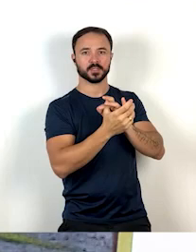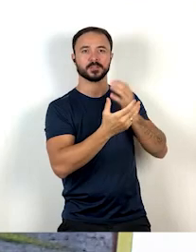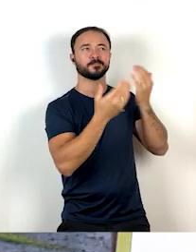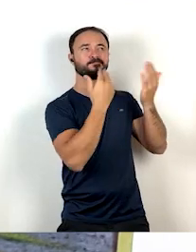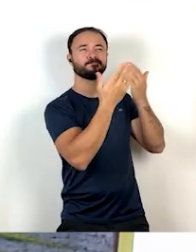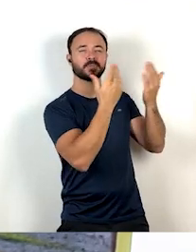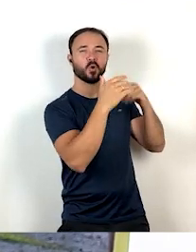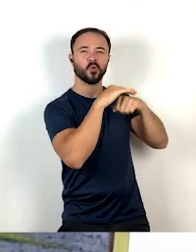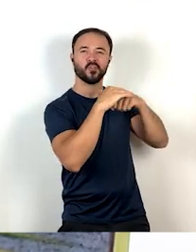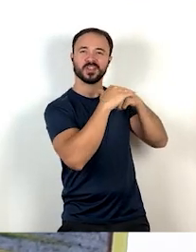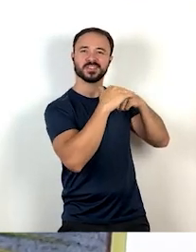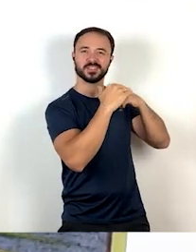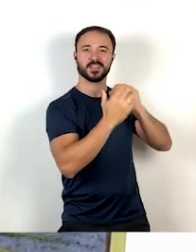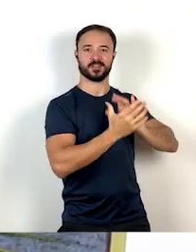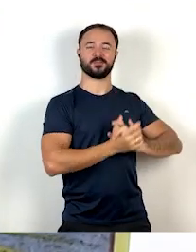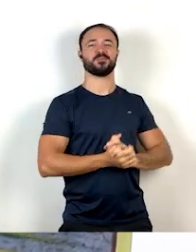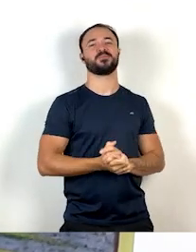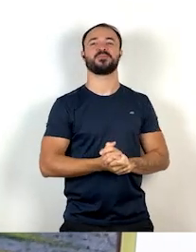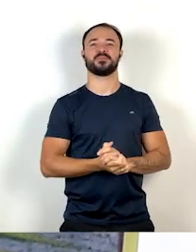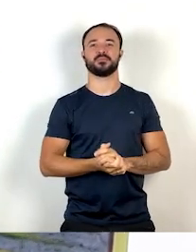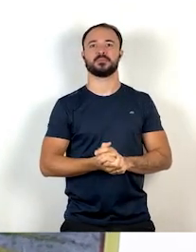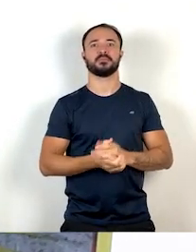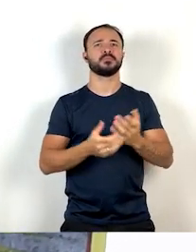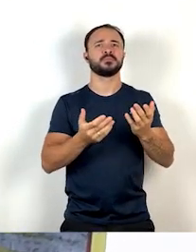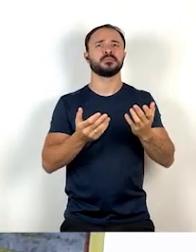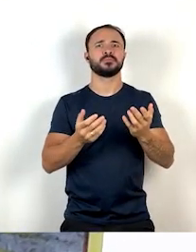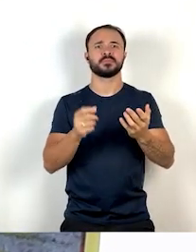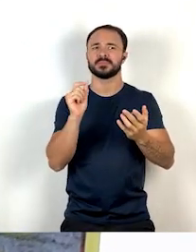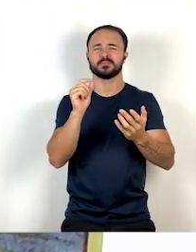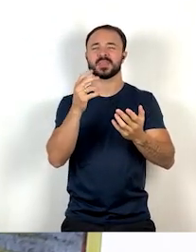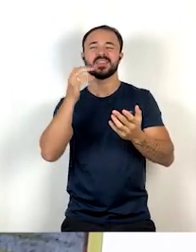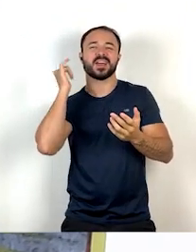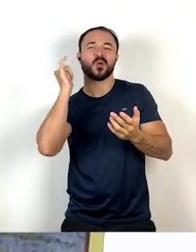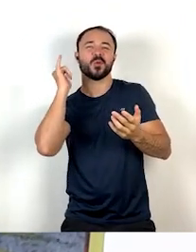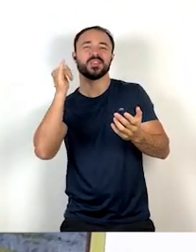E esse pequeno diálogo que é narrado pelo...